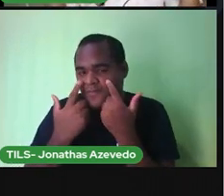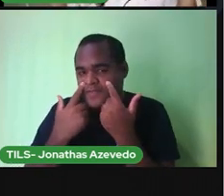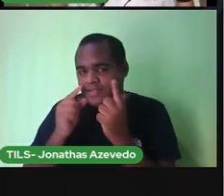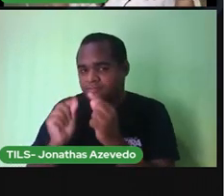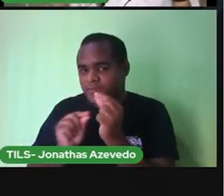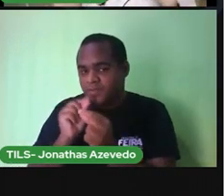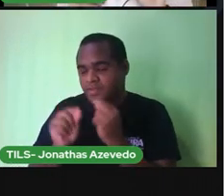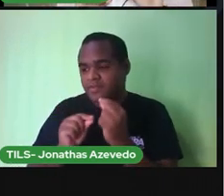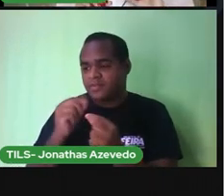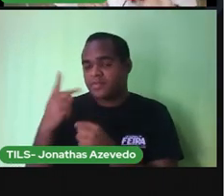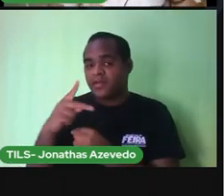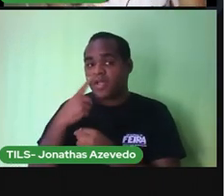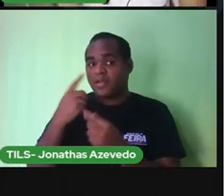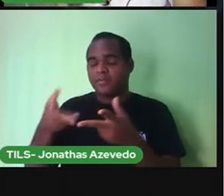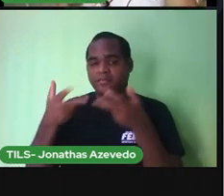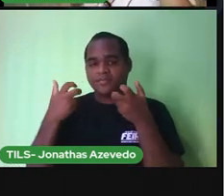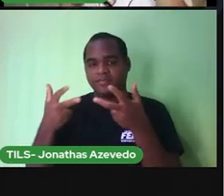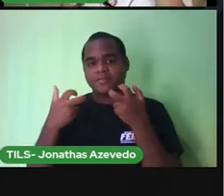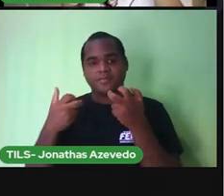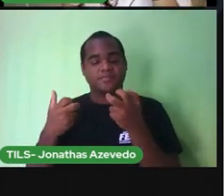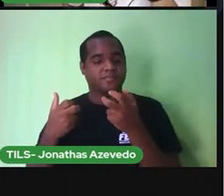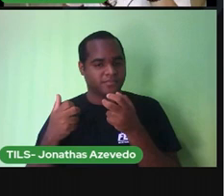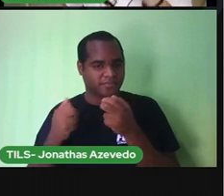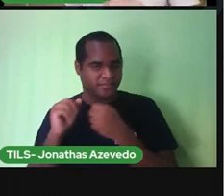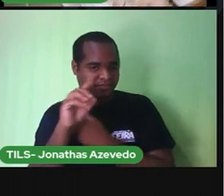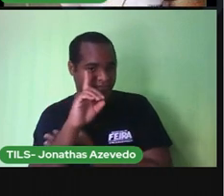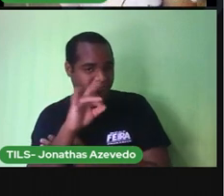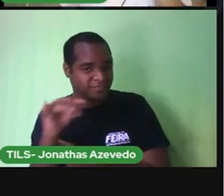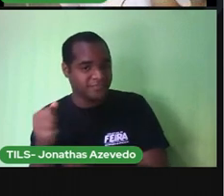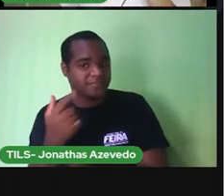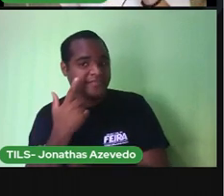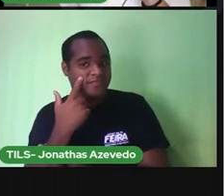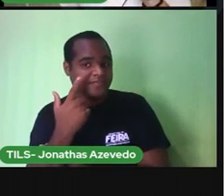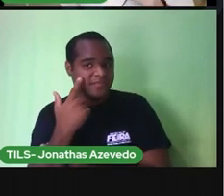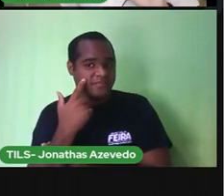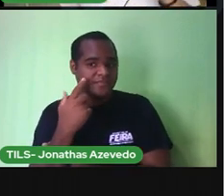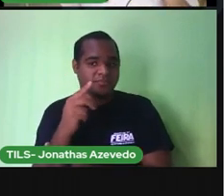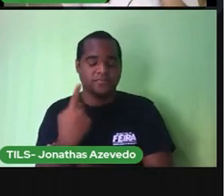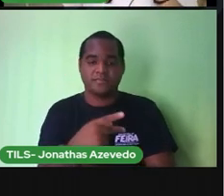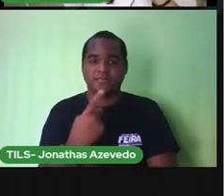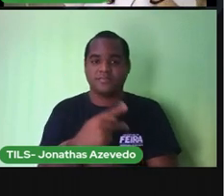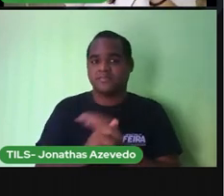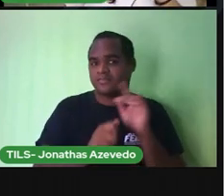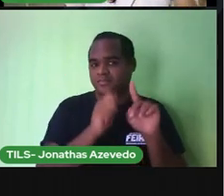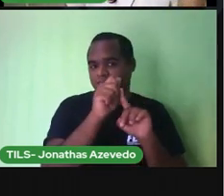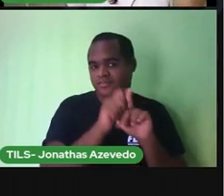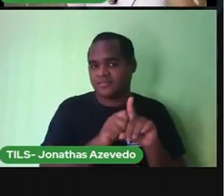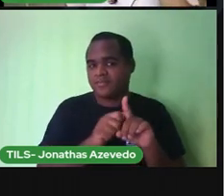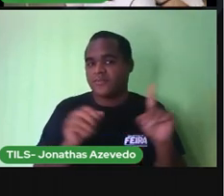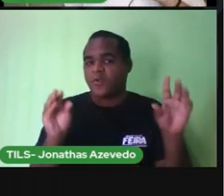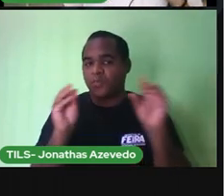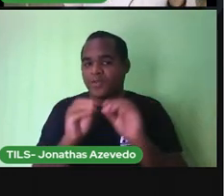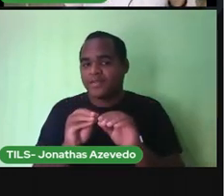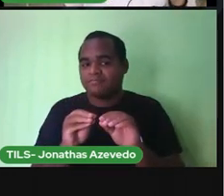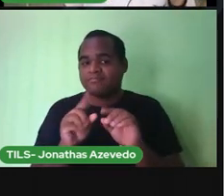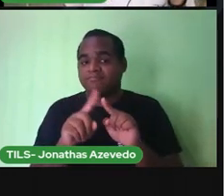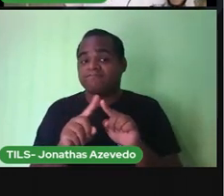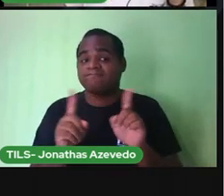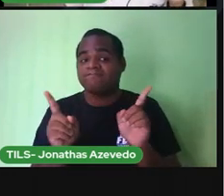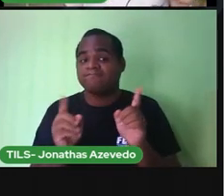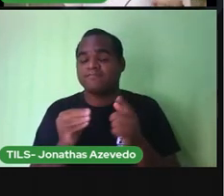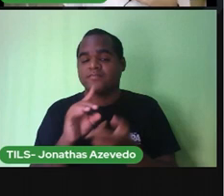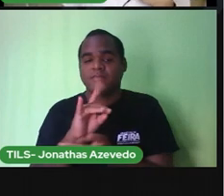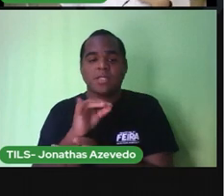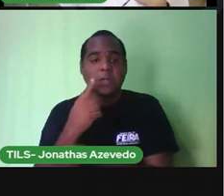e observa. O dia e o mês. E me diz aí, em qual estação do ano